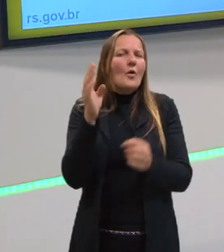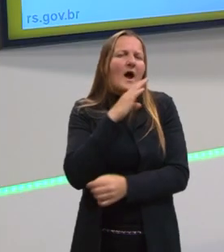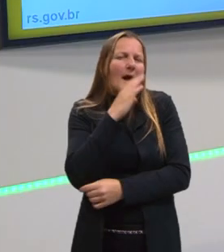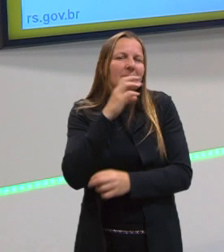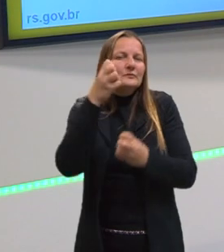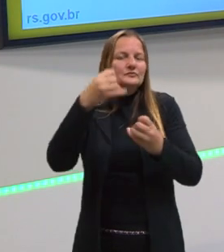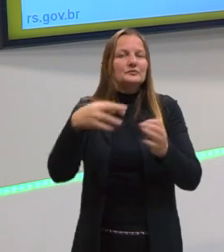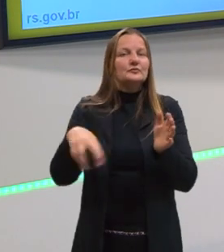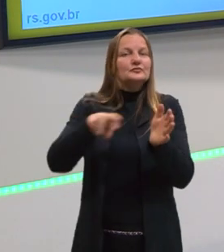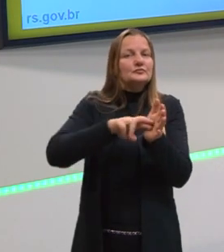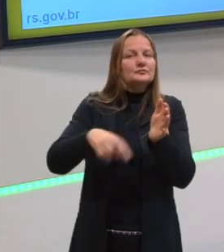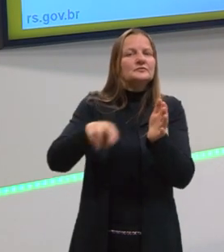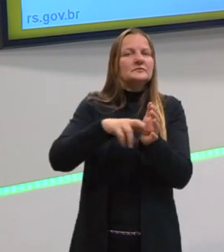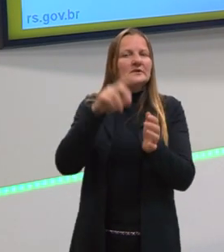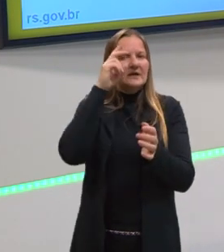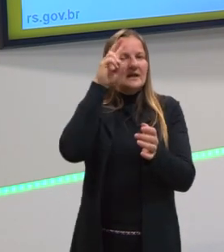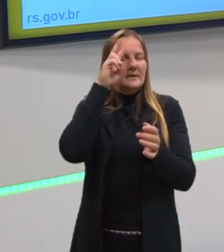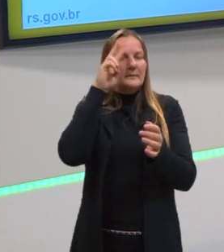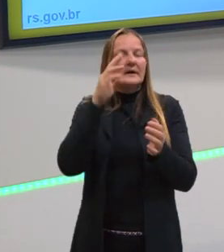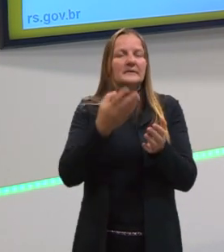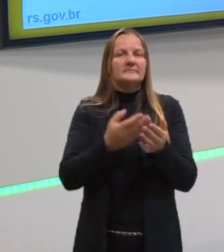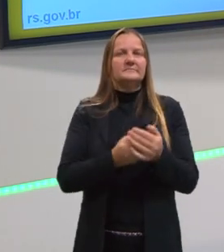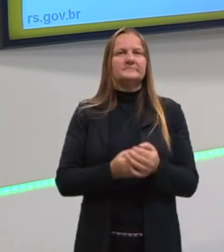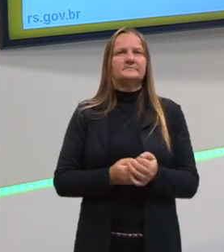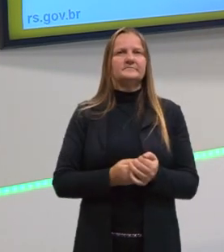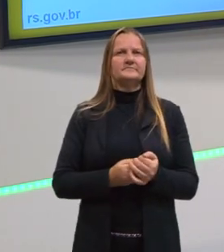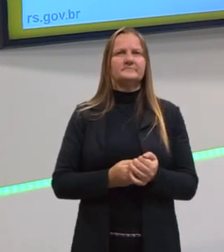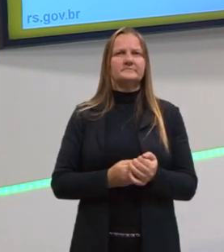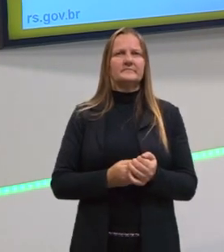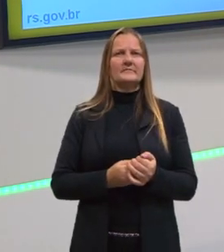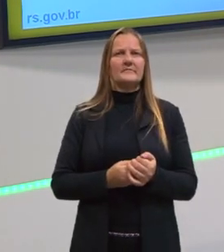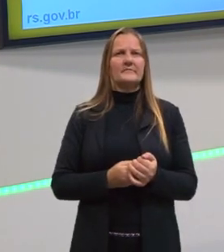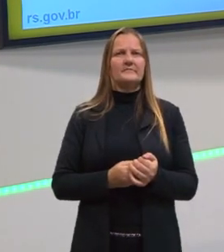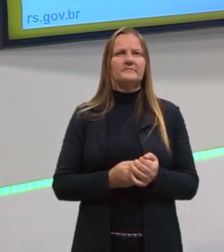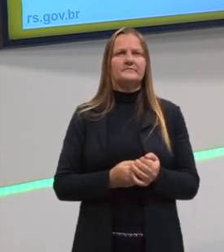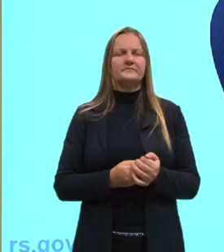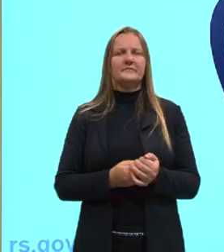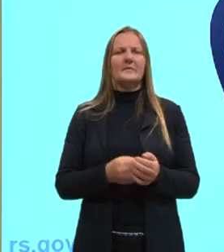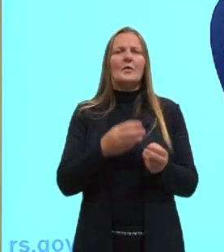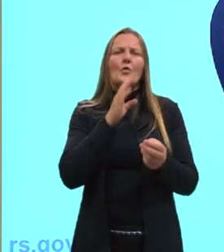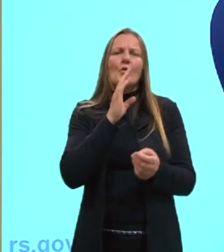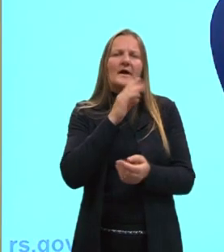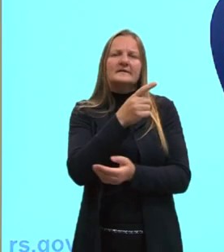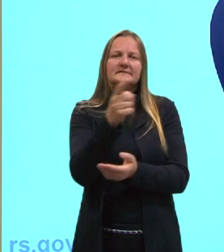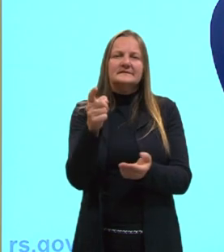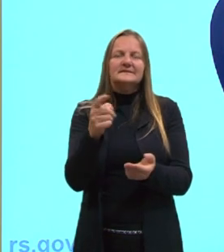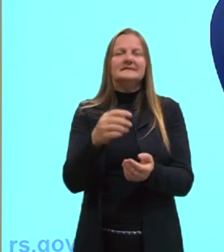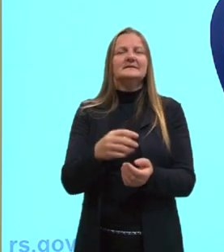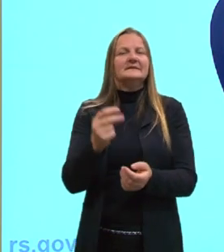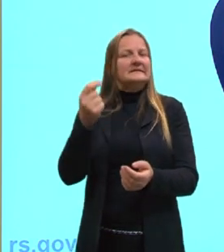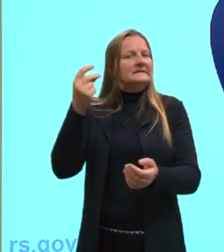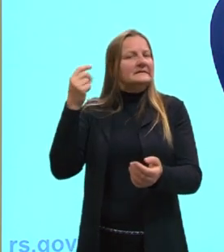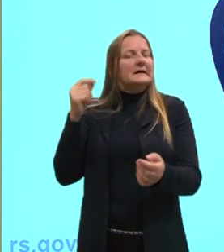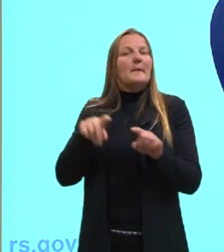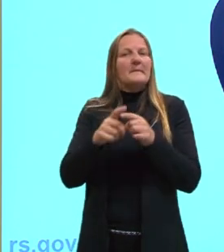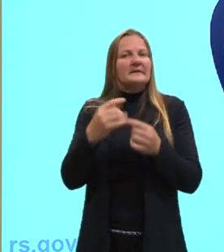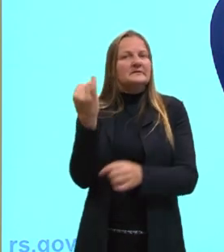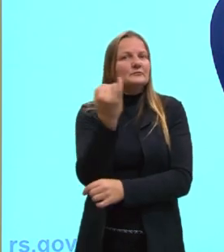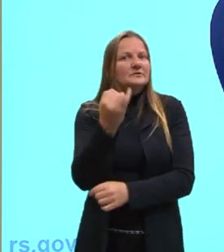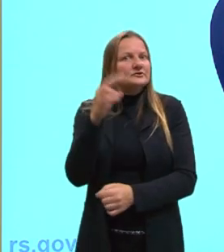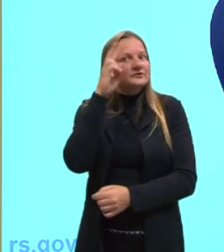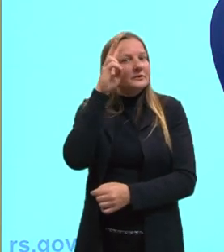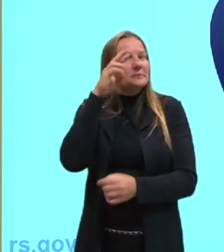revisãozinha, tá? Porque isso aqui, na verdade, vocês já devem conhecer, né, de mais tempo, mas é importante a gente sempre